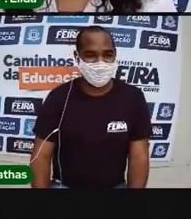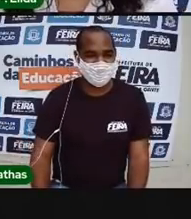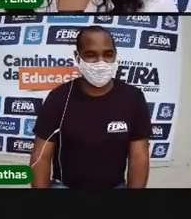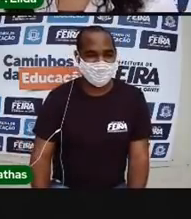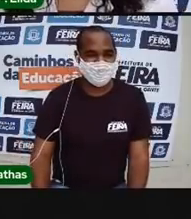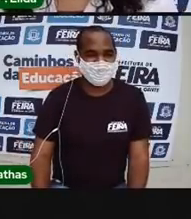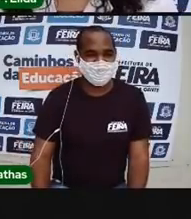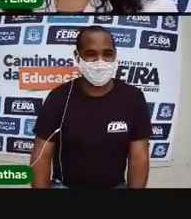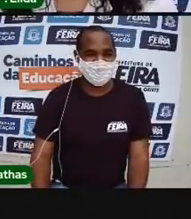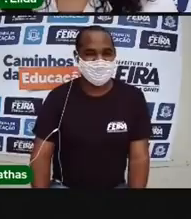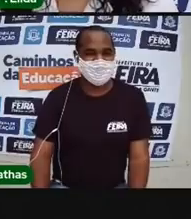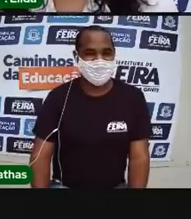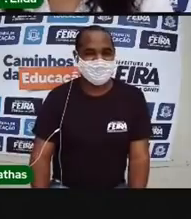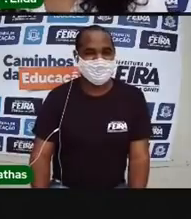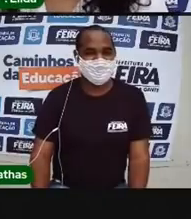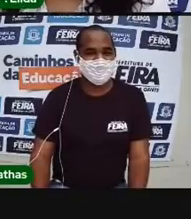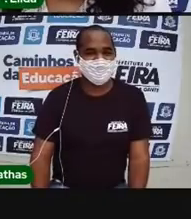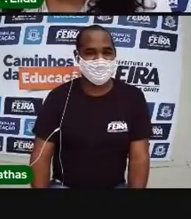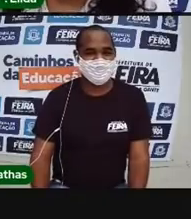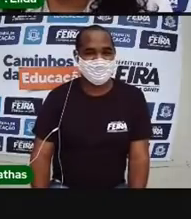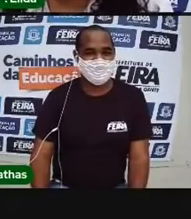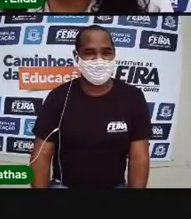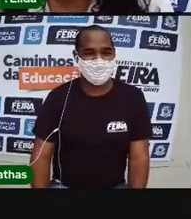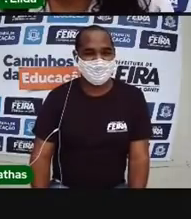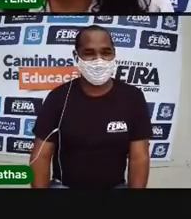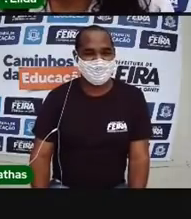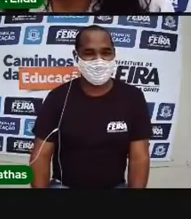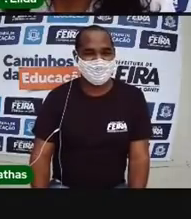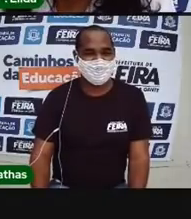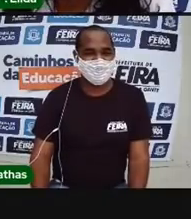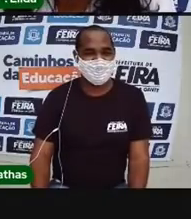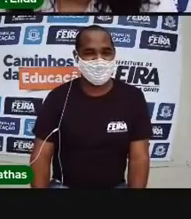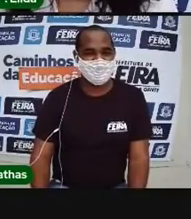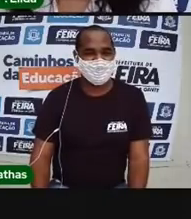Eu vou voltar ao calendário.